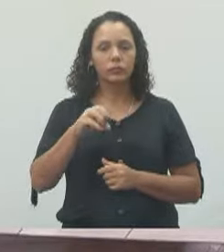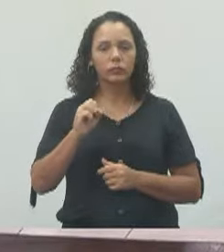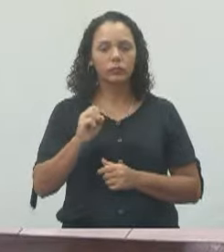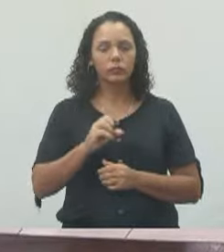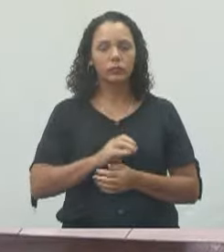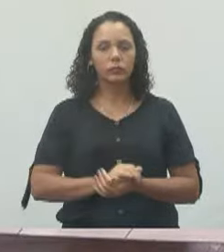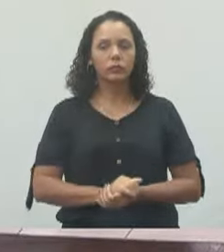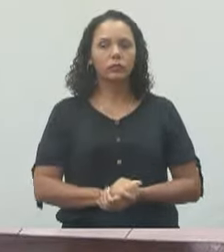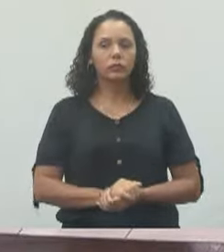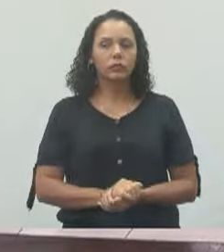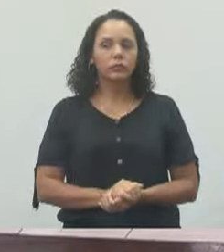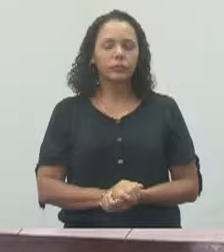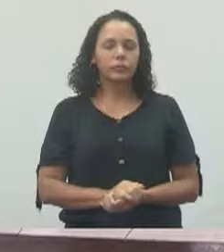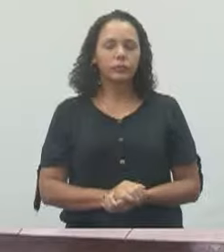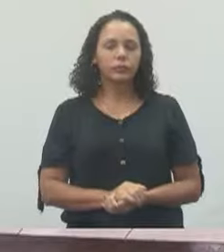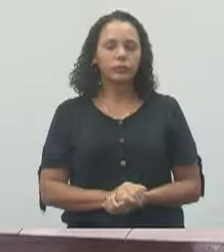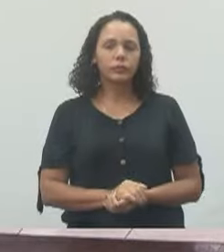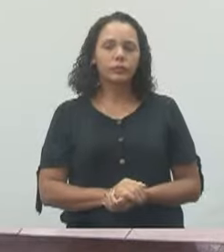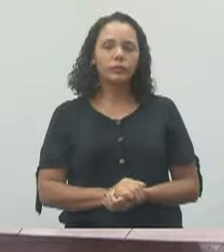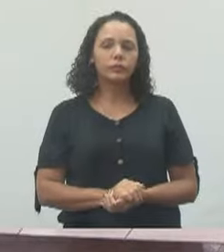Vereador Paulino dos Condutores, Podemos.